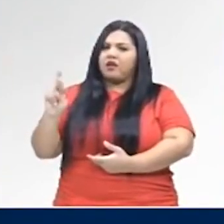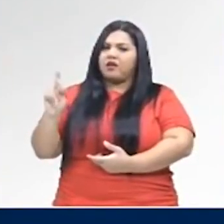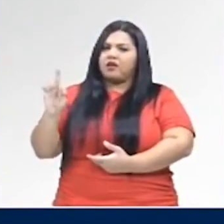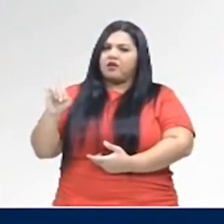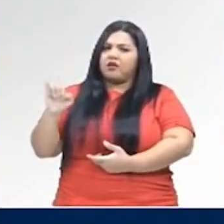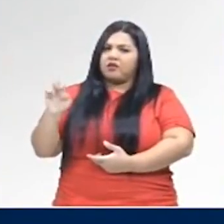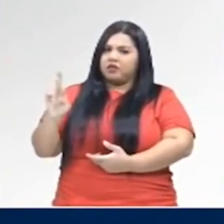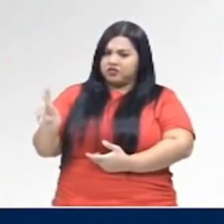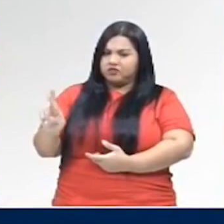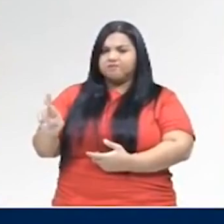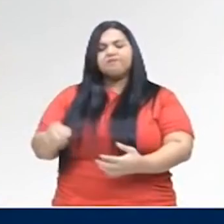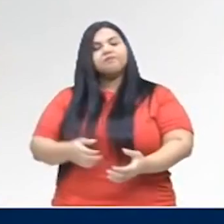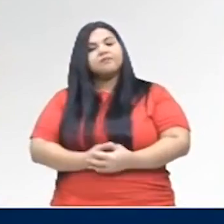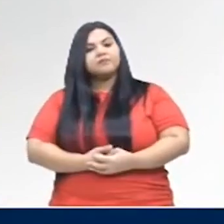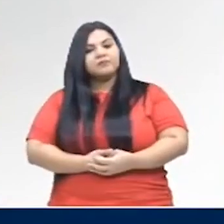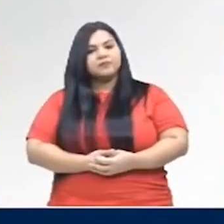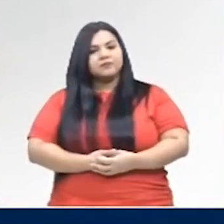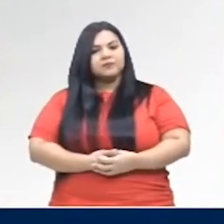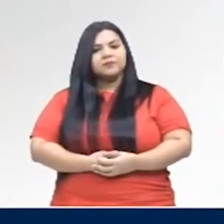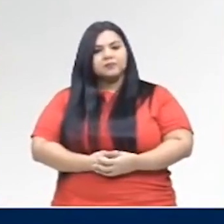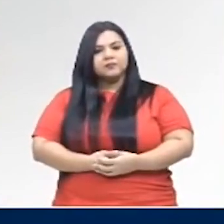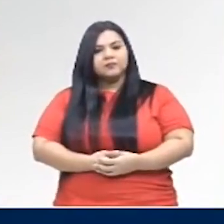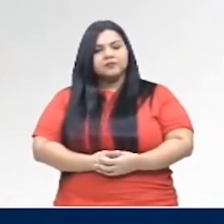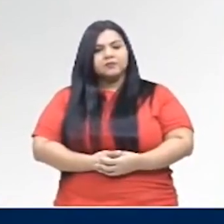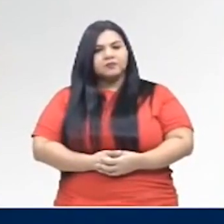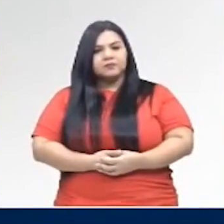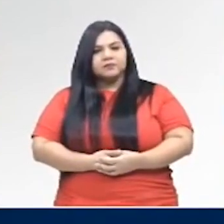Vamos conjugá-lo? Olha lá. Eu parto...